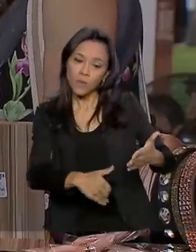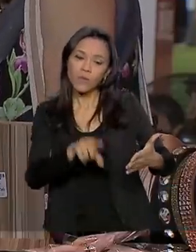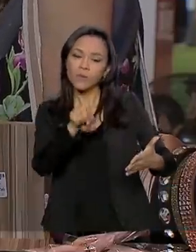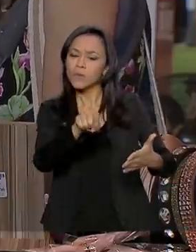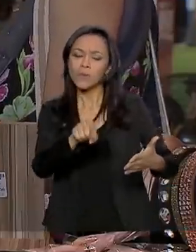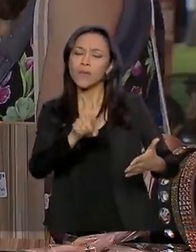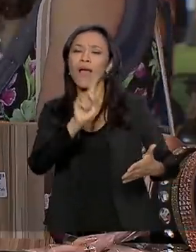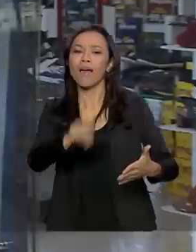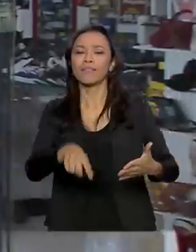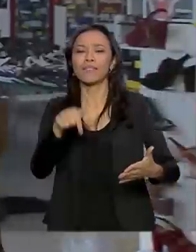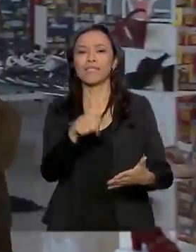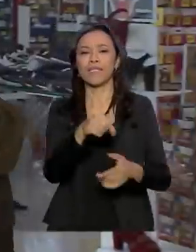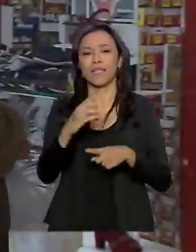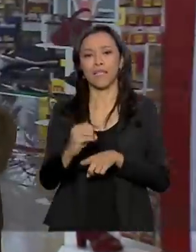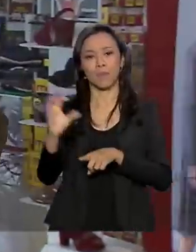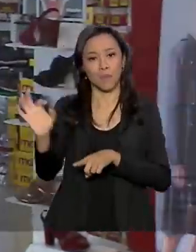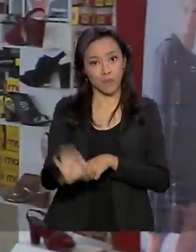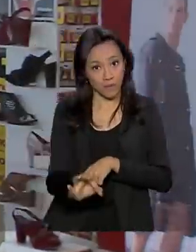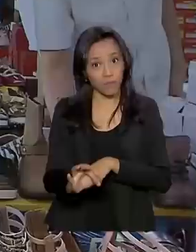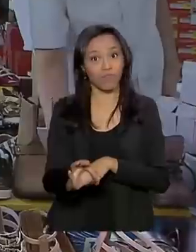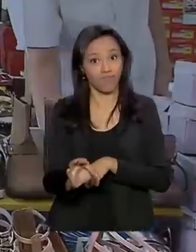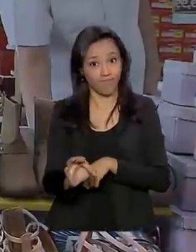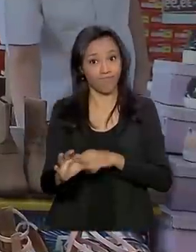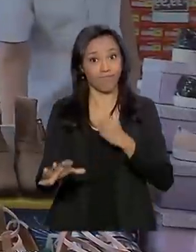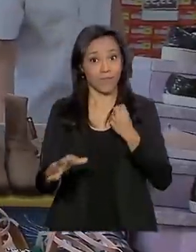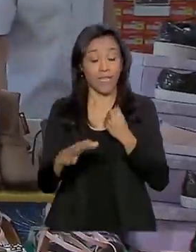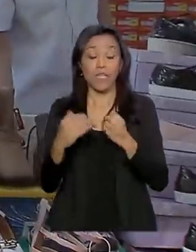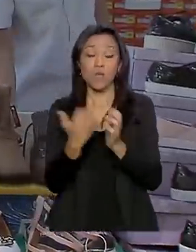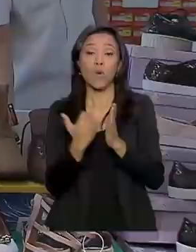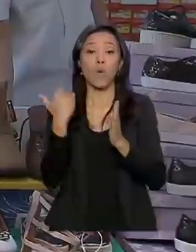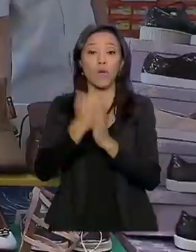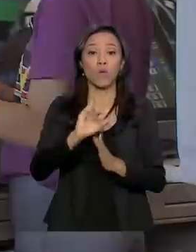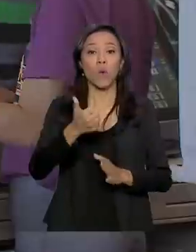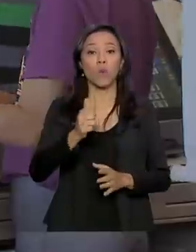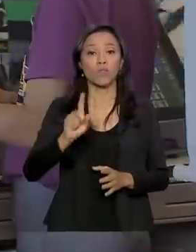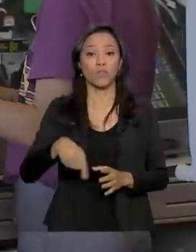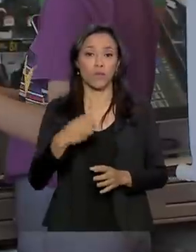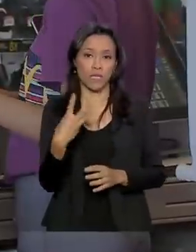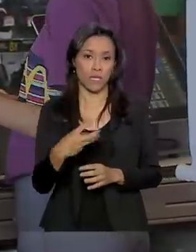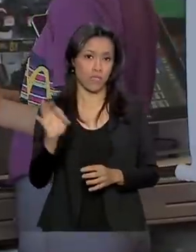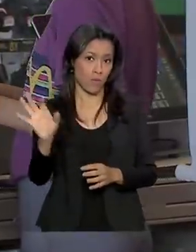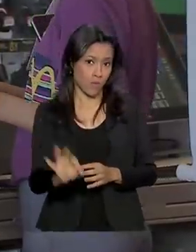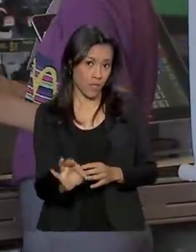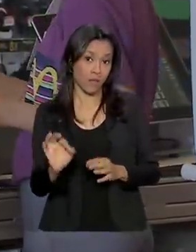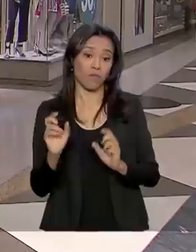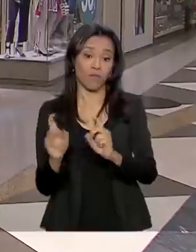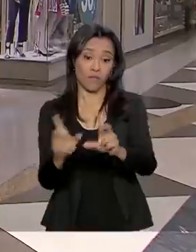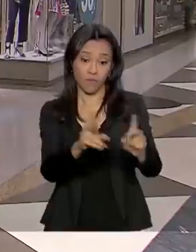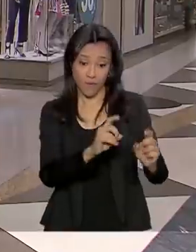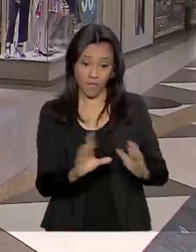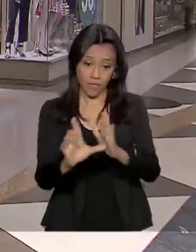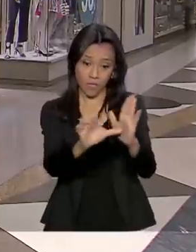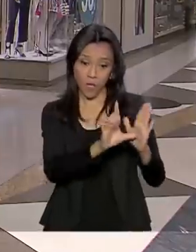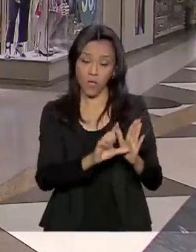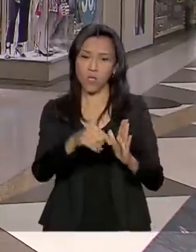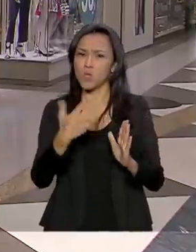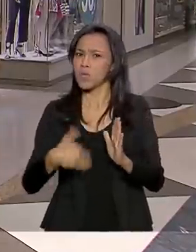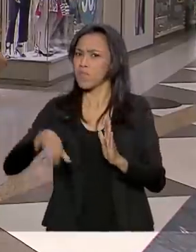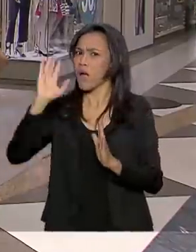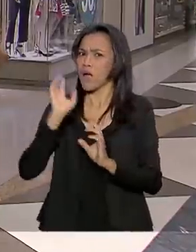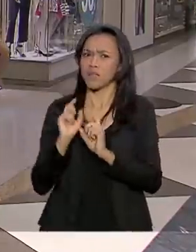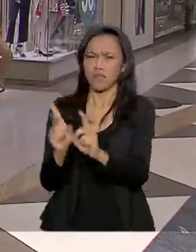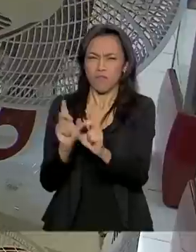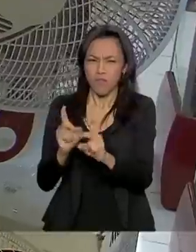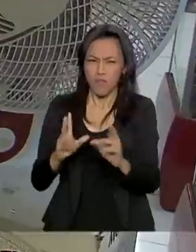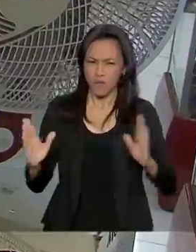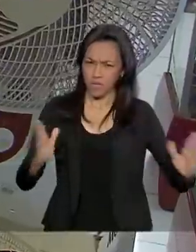70% e garantiu um aumento de 11,3% nas vendas a varejo. Os segmentos que mais se destacaram